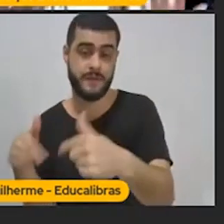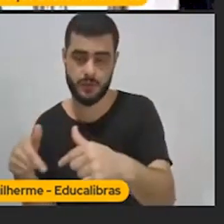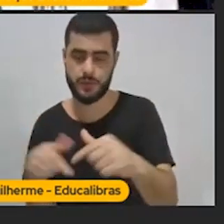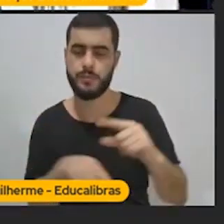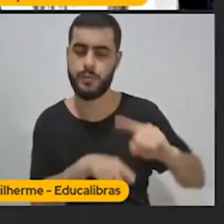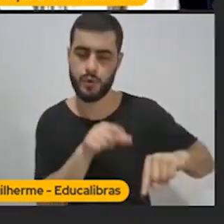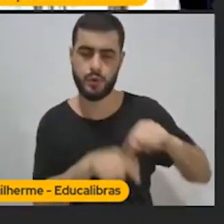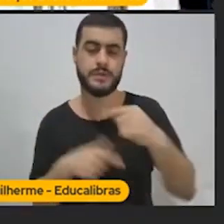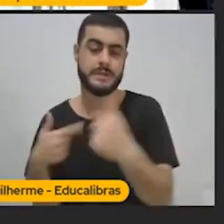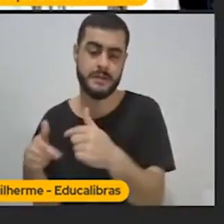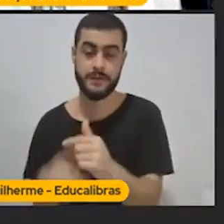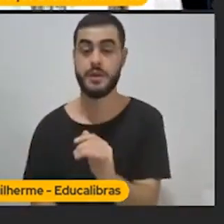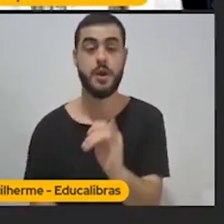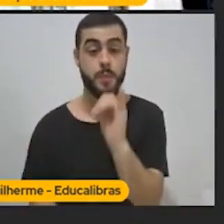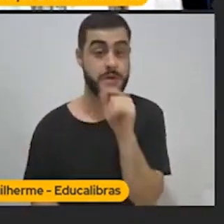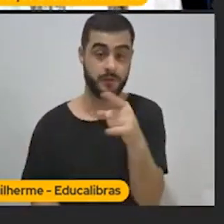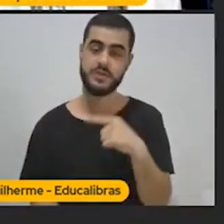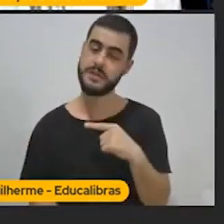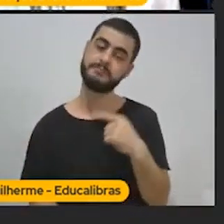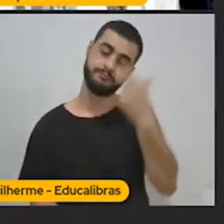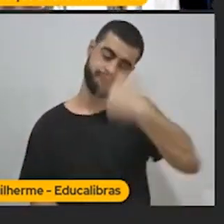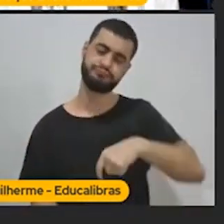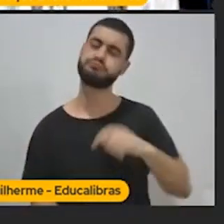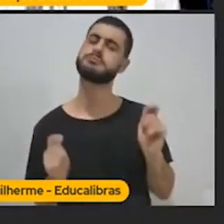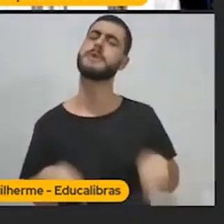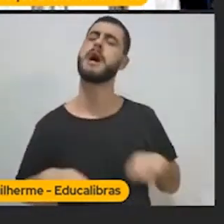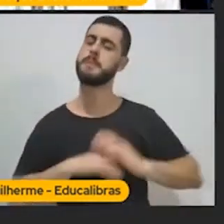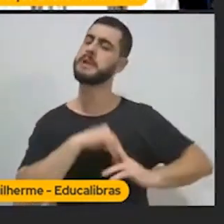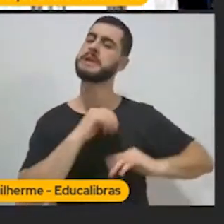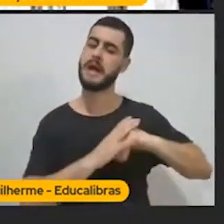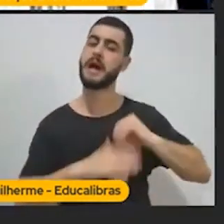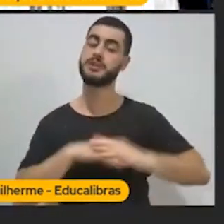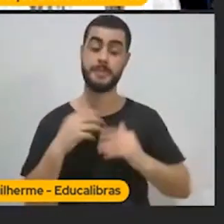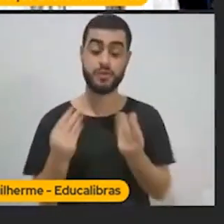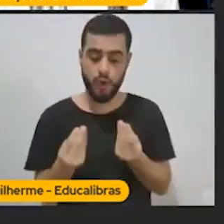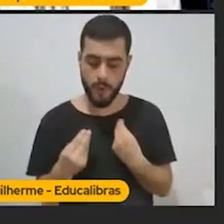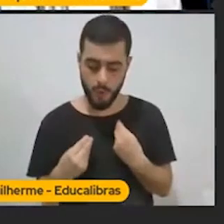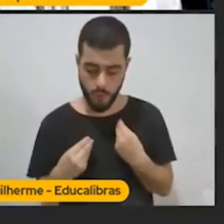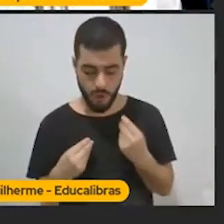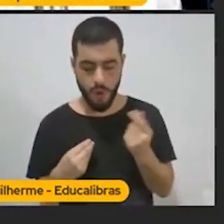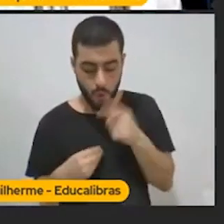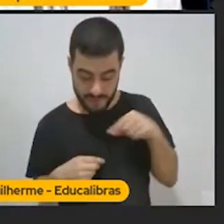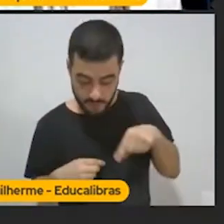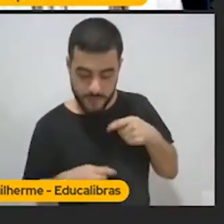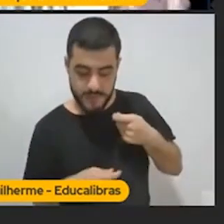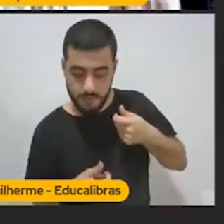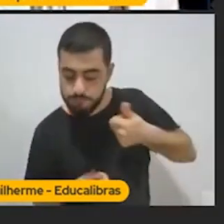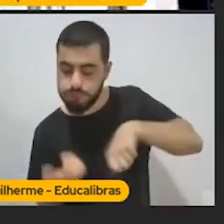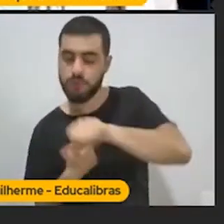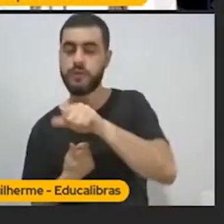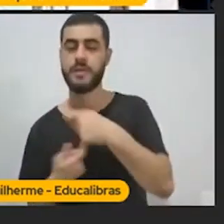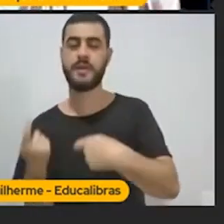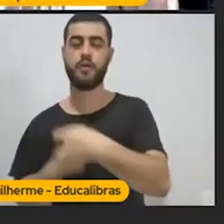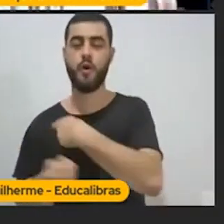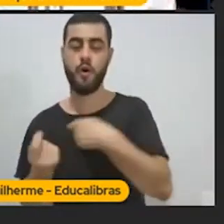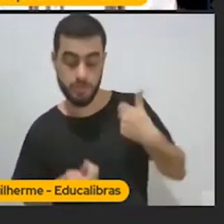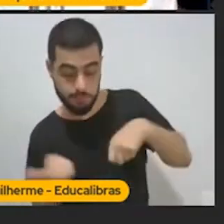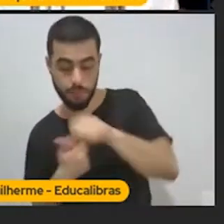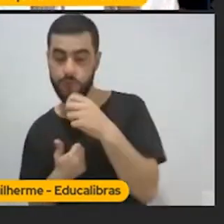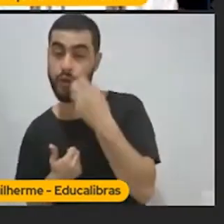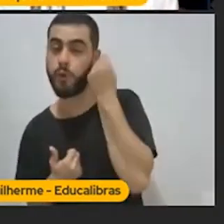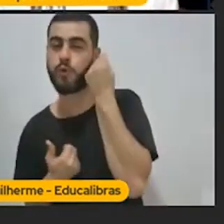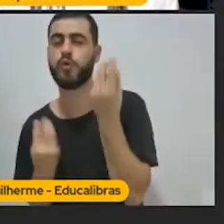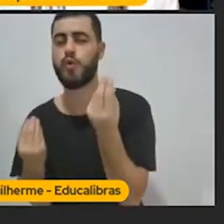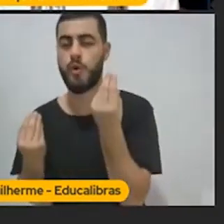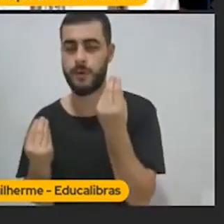transformar isso em uma ideia de negócio. Aí, depois, você tem a ideia, mas não sabe como transformar isso em negócio. Então, parem tudo o que vocês